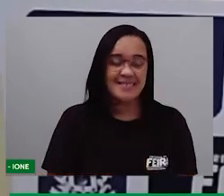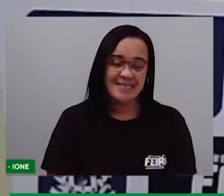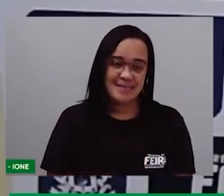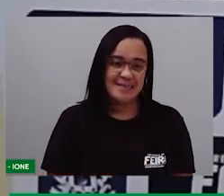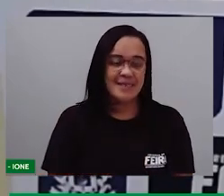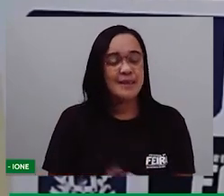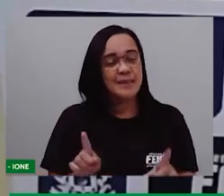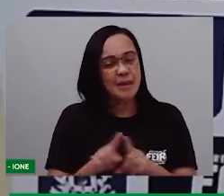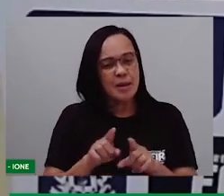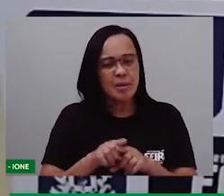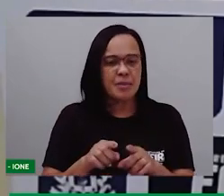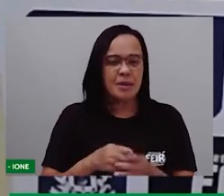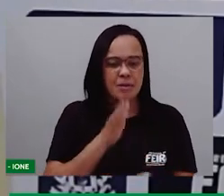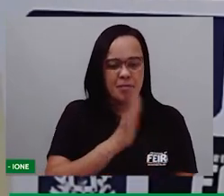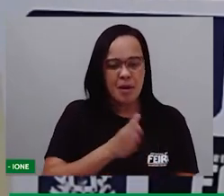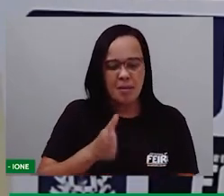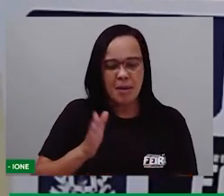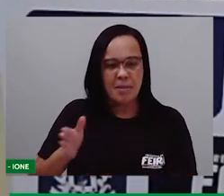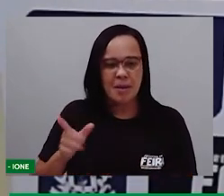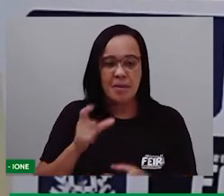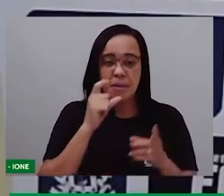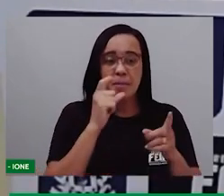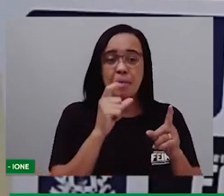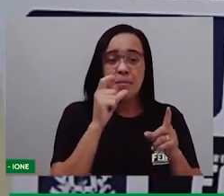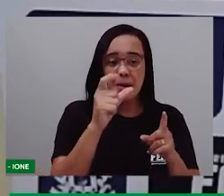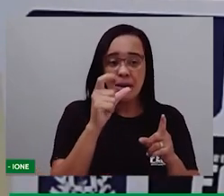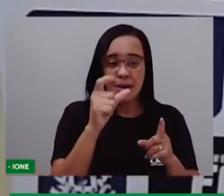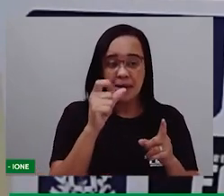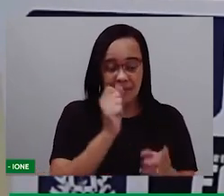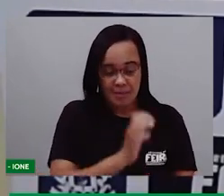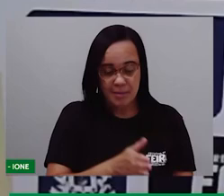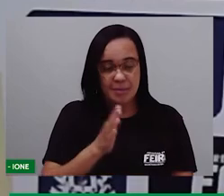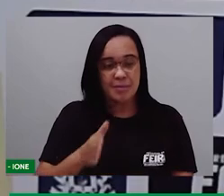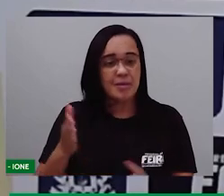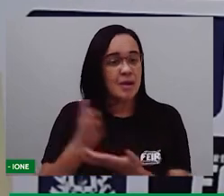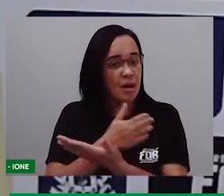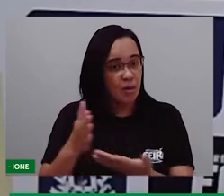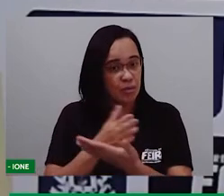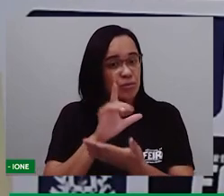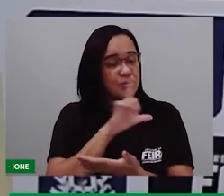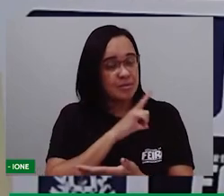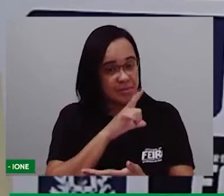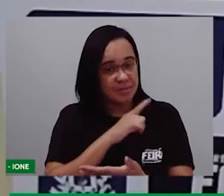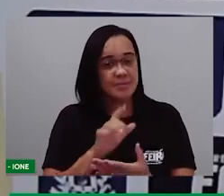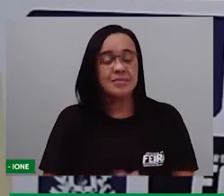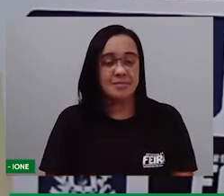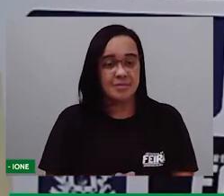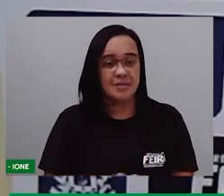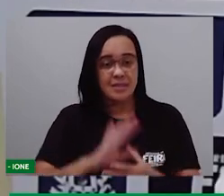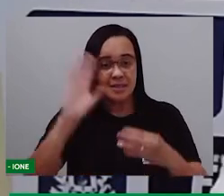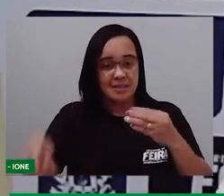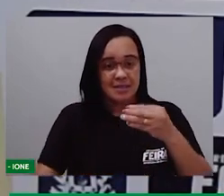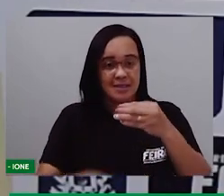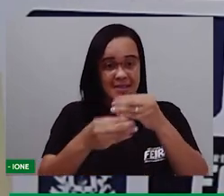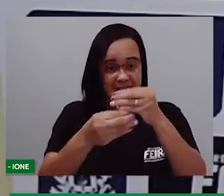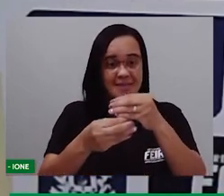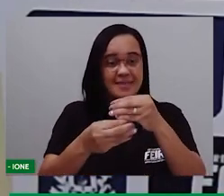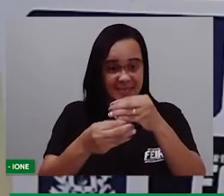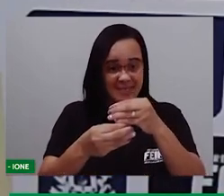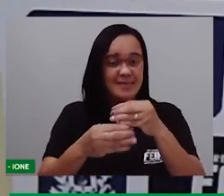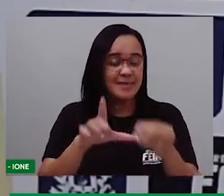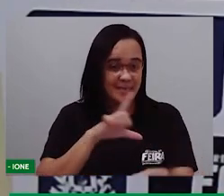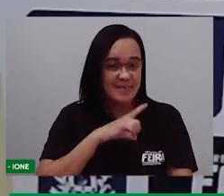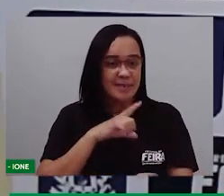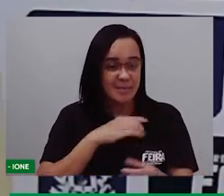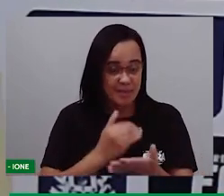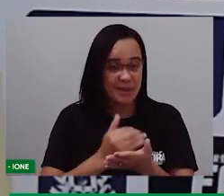conseguiu fazer a separação de sílabas de algumas palavras, inclusive formar outras palavras a